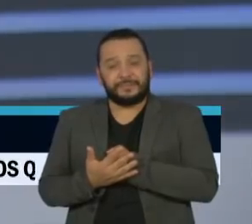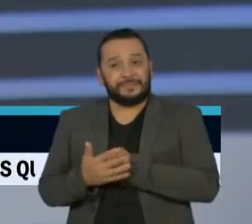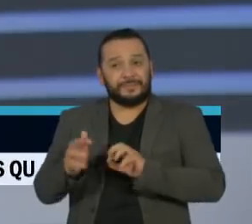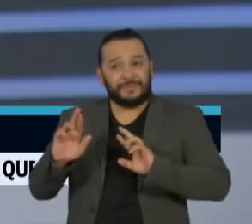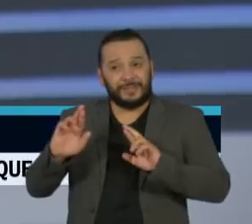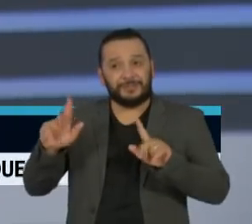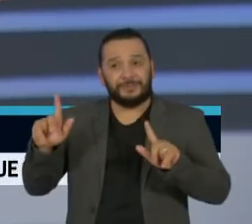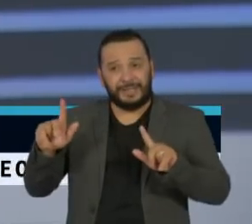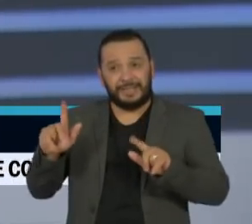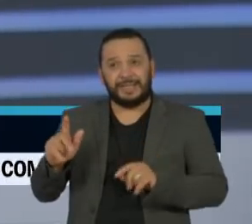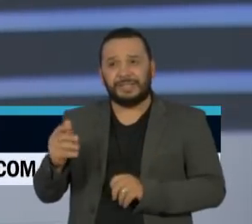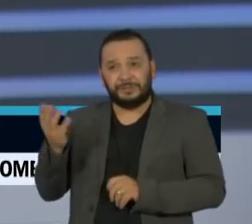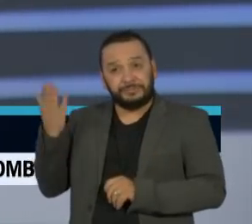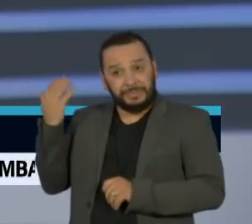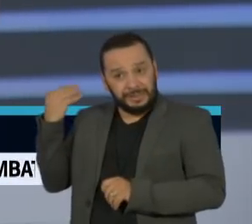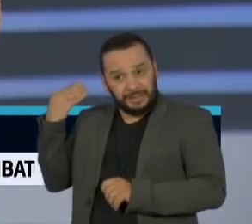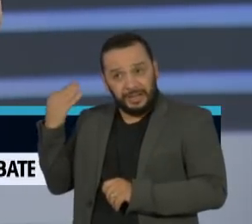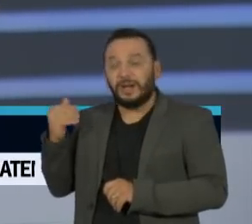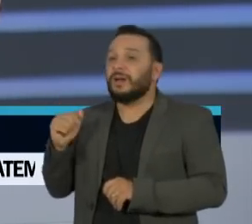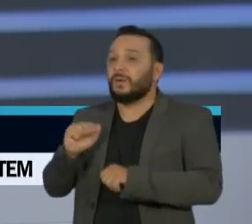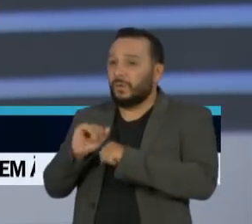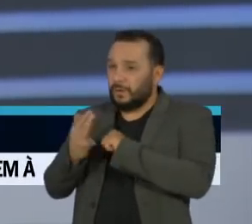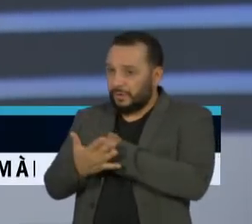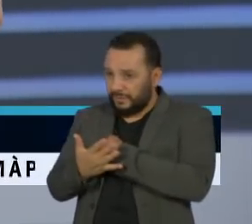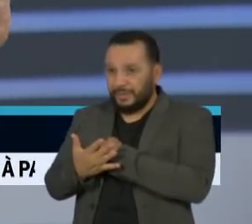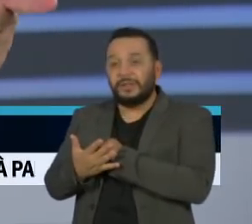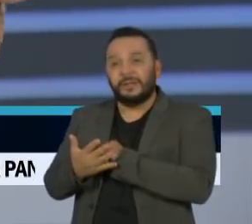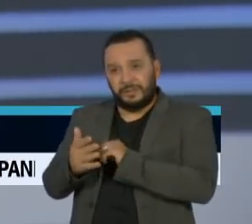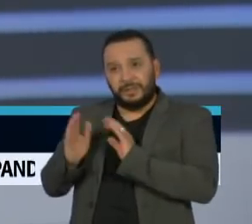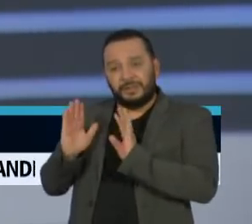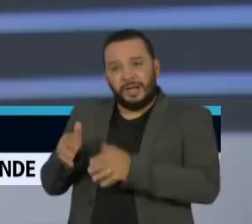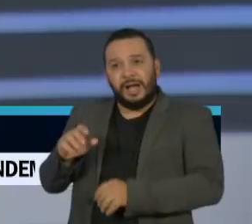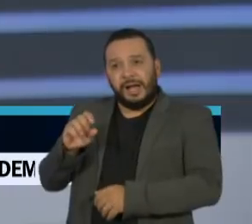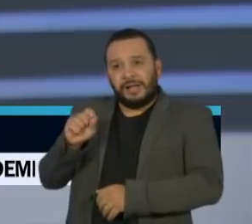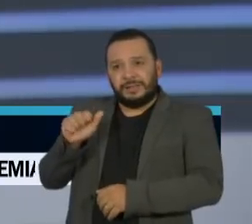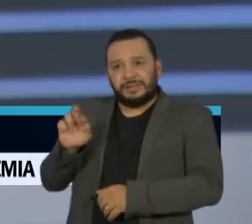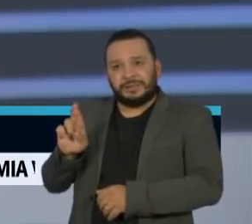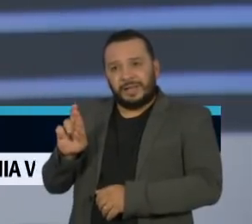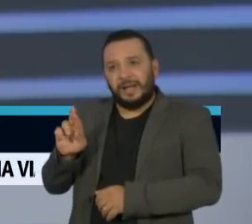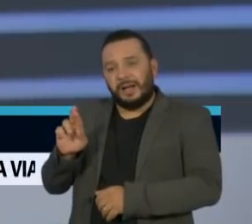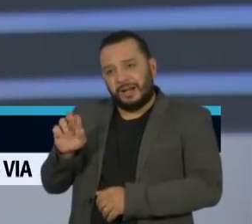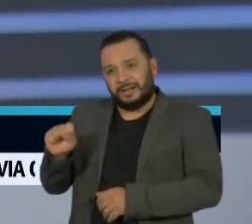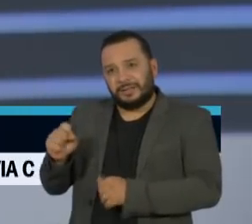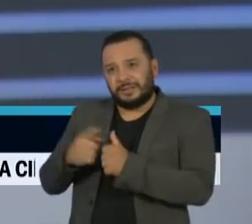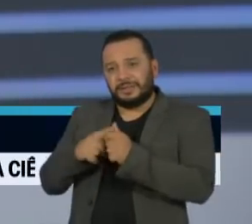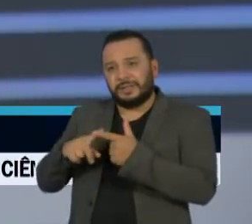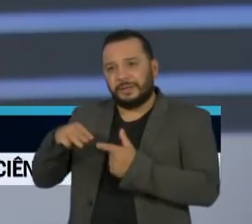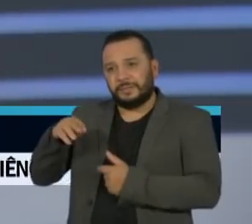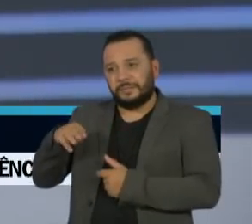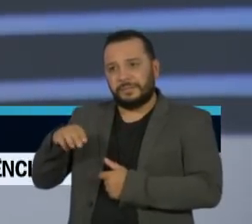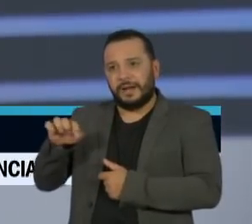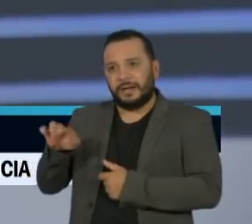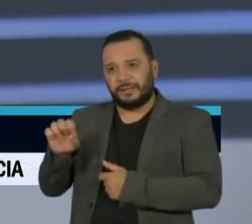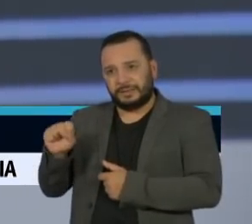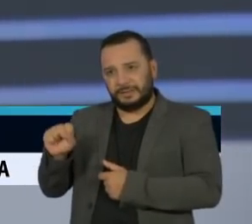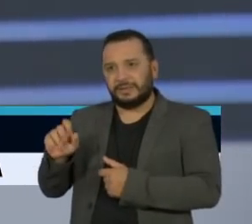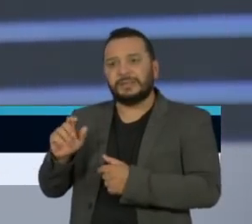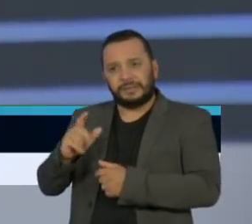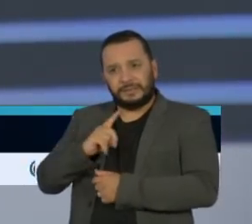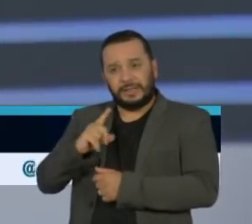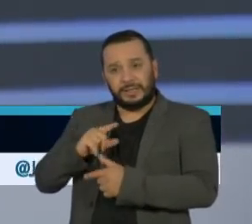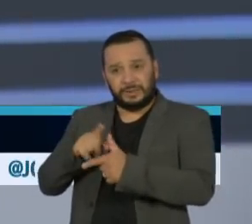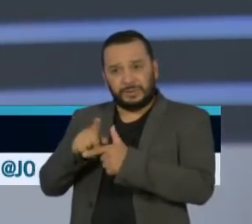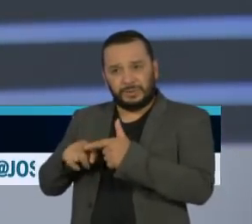diferenças com os outros dois coronas que causaram o SARS e o MERS, mais ou menos 30% de diferença das suas bases